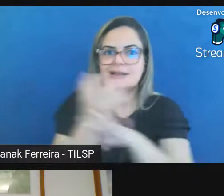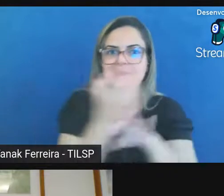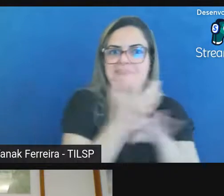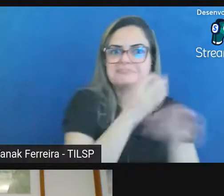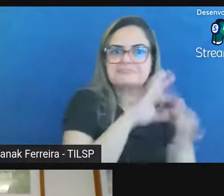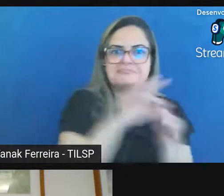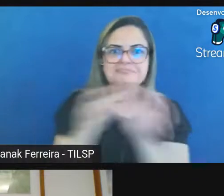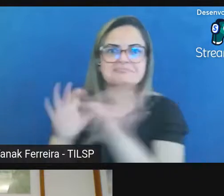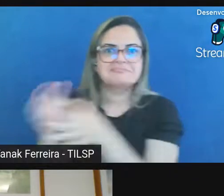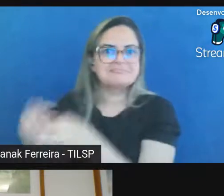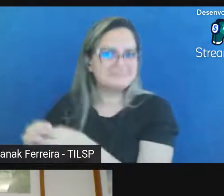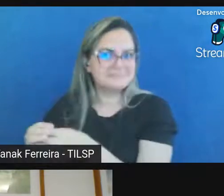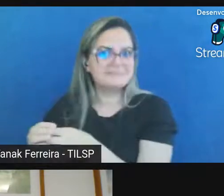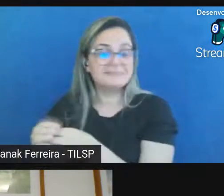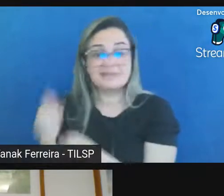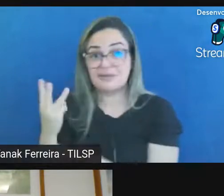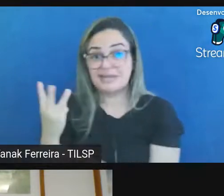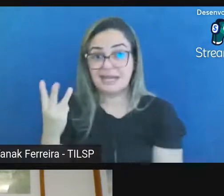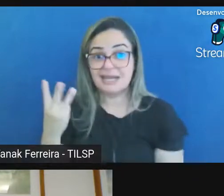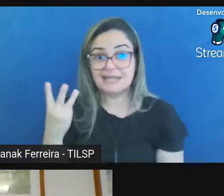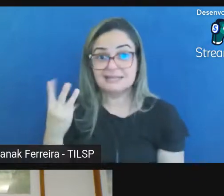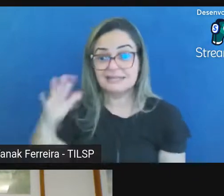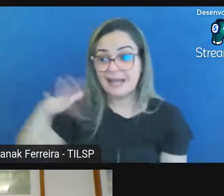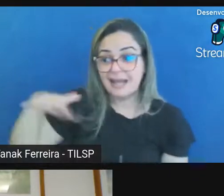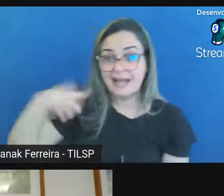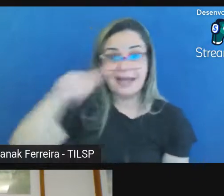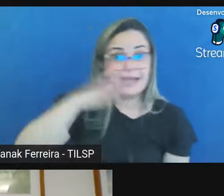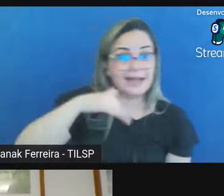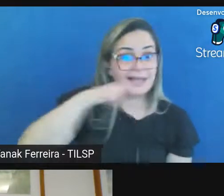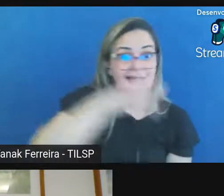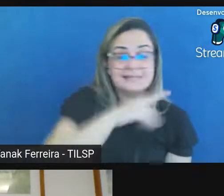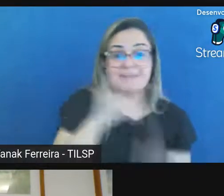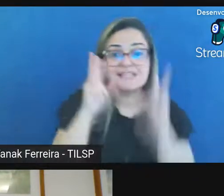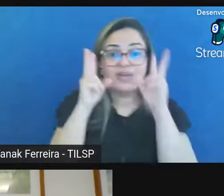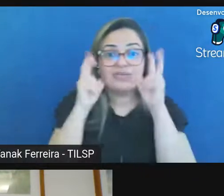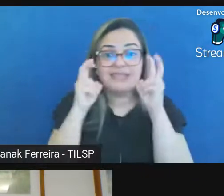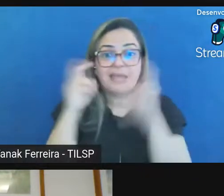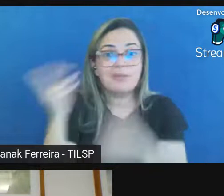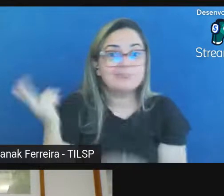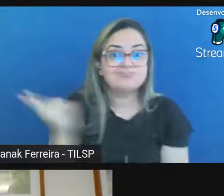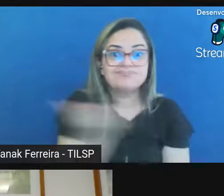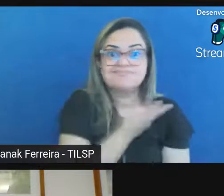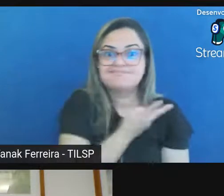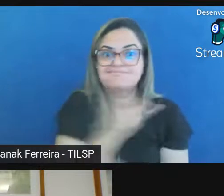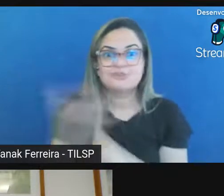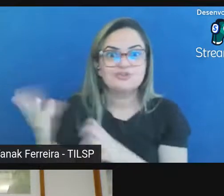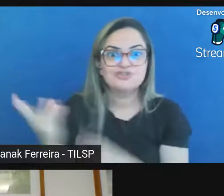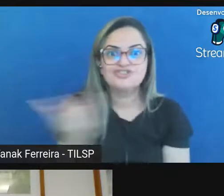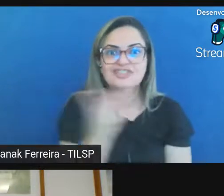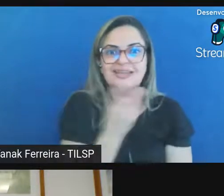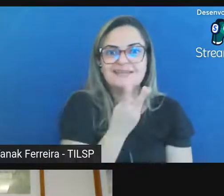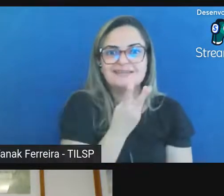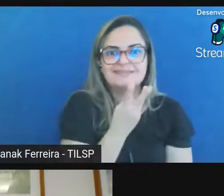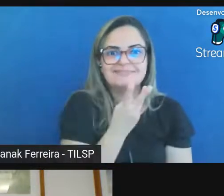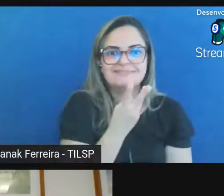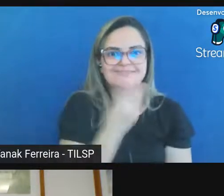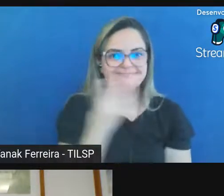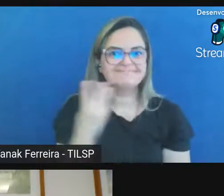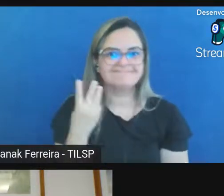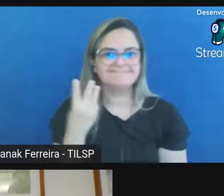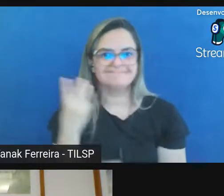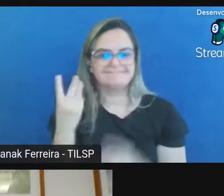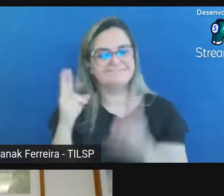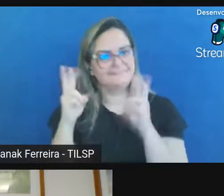eu estou dialogando algo que se aplica em todas as nossas áreas em toda a ciência da informação e a